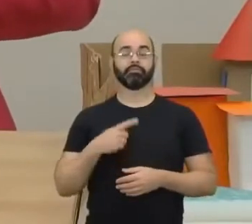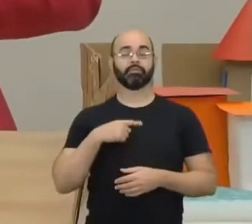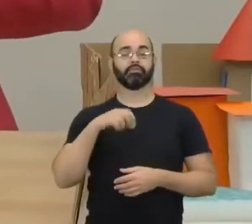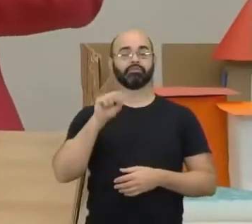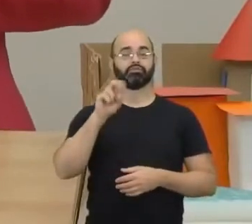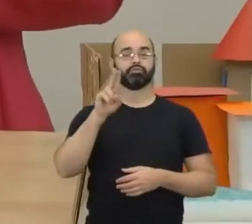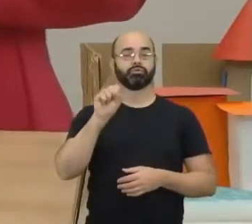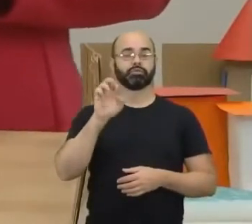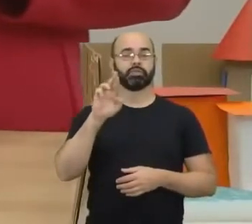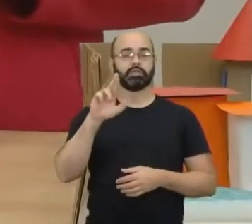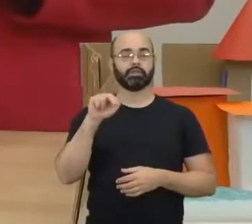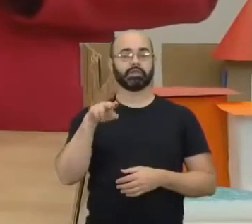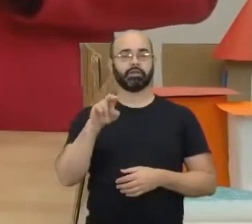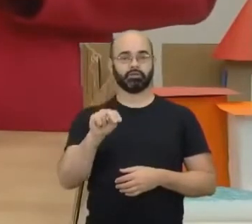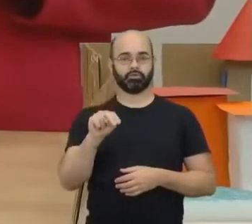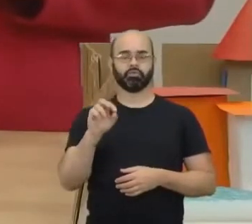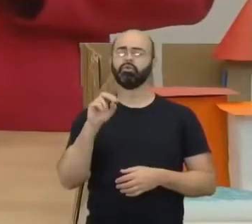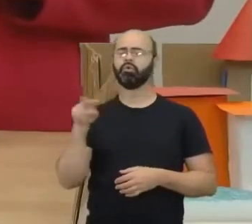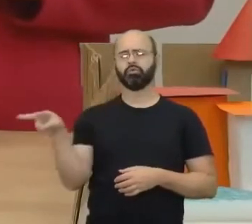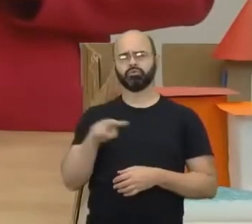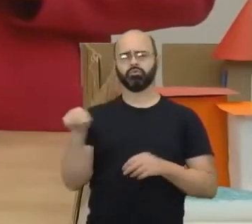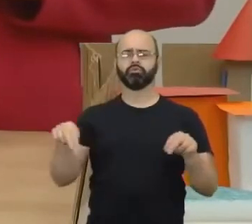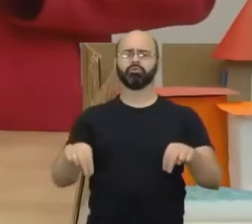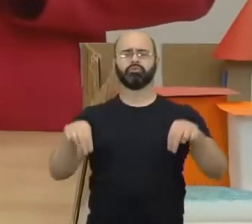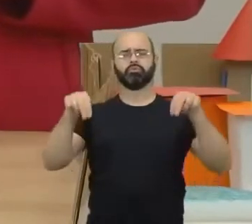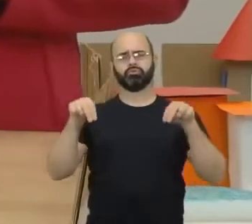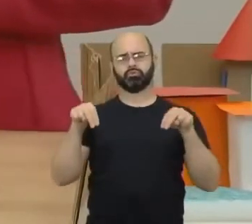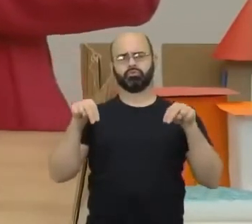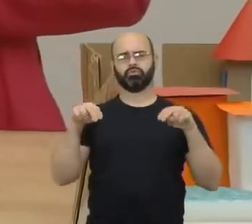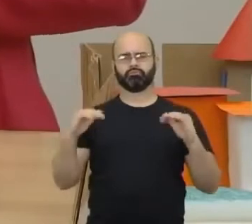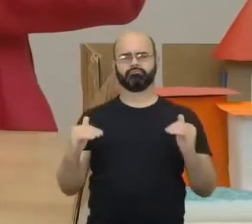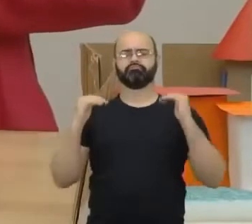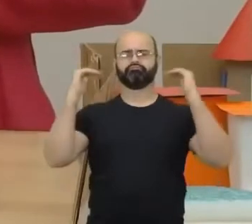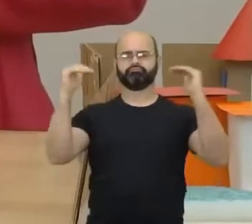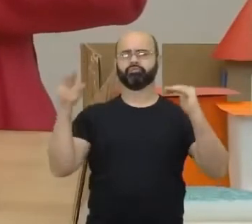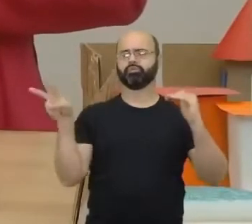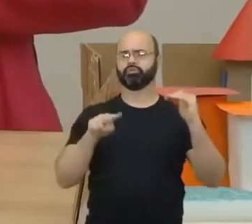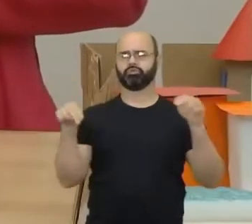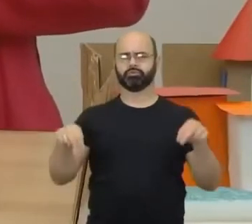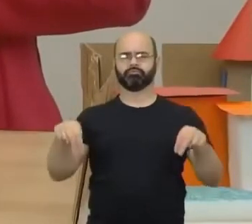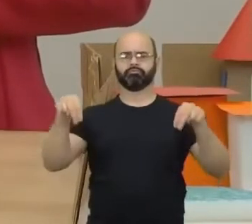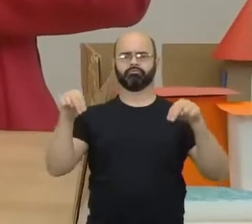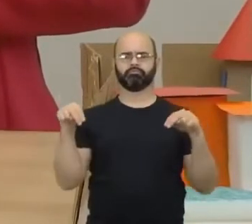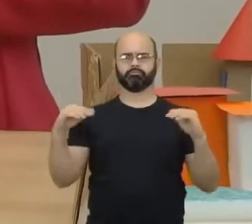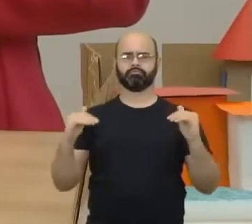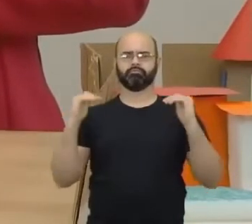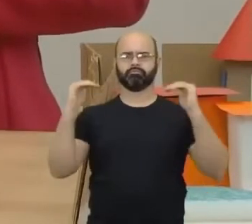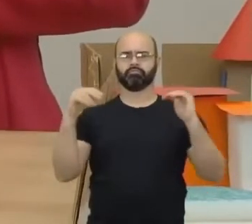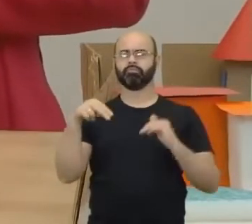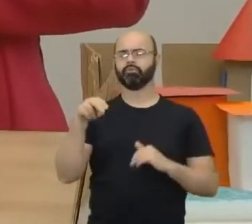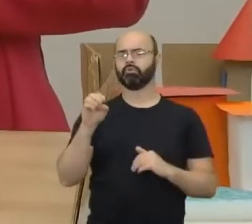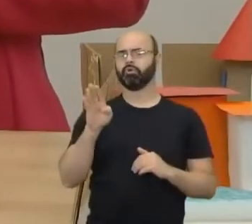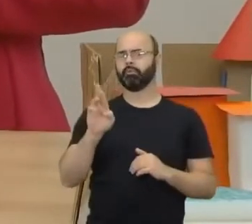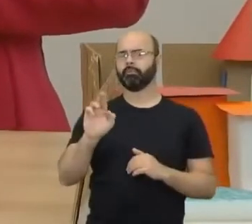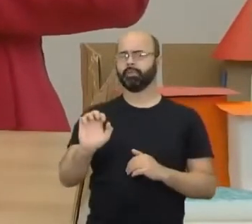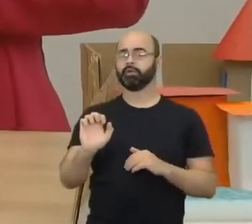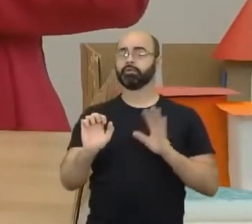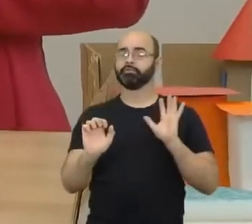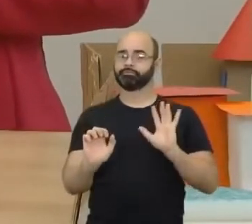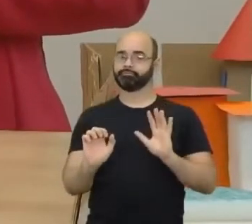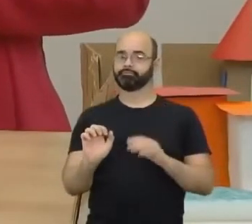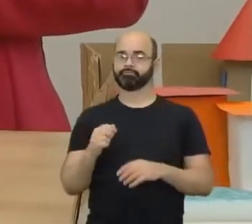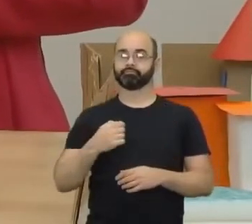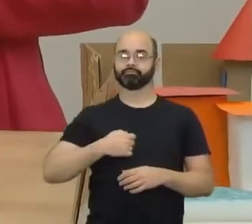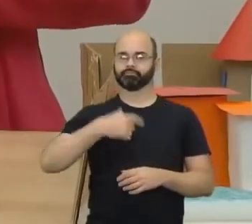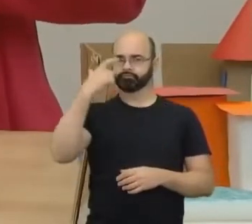ele é um nobre. O vassalo também é um nobre. Certo? Só que assim, ó, o suzerano, ele precisa de proteger essas terras